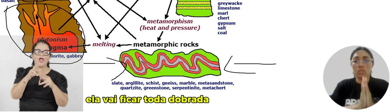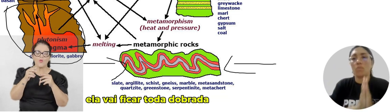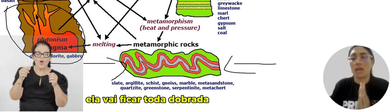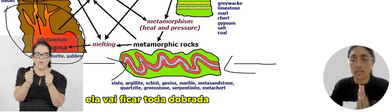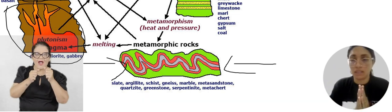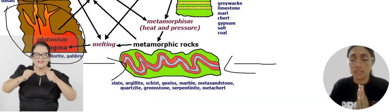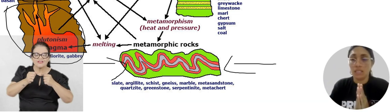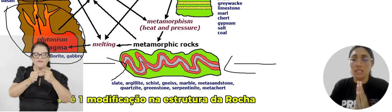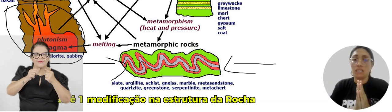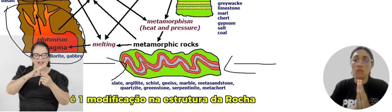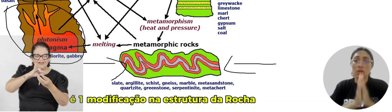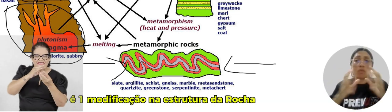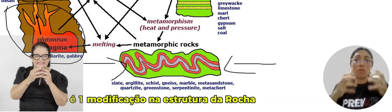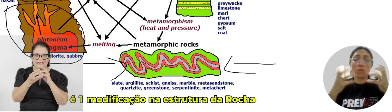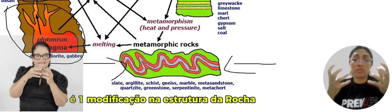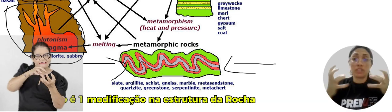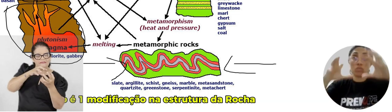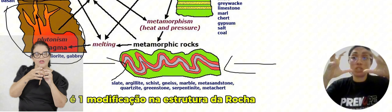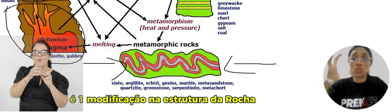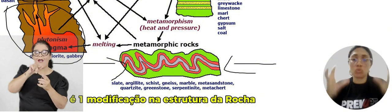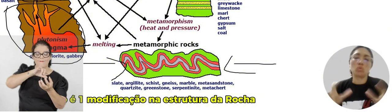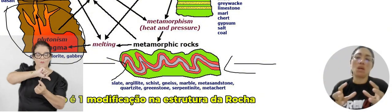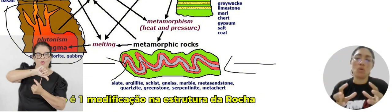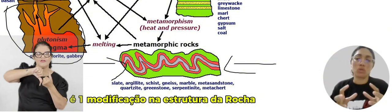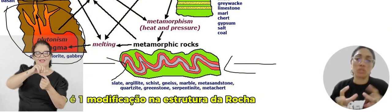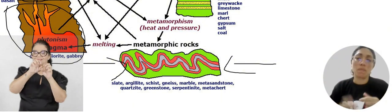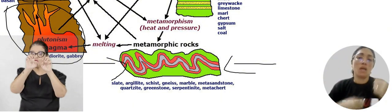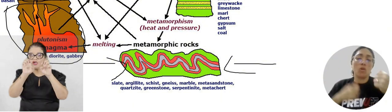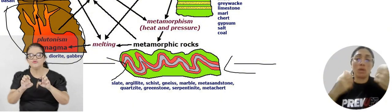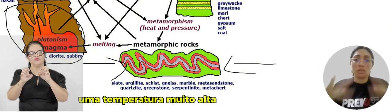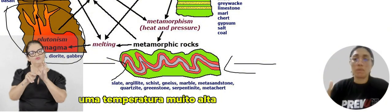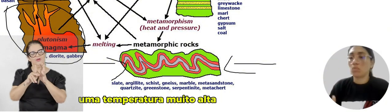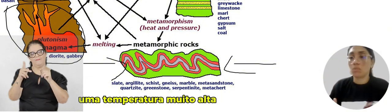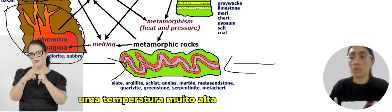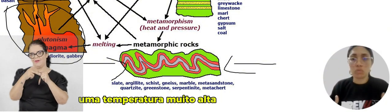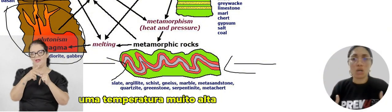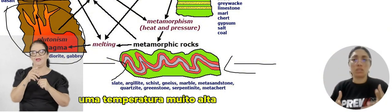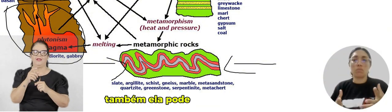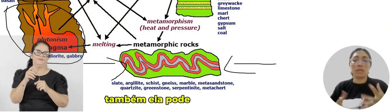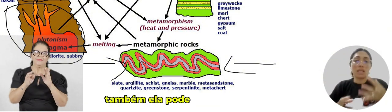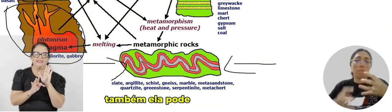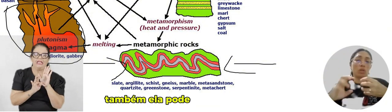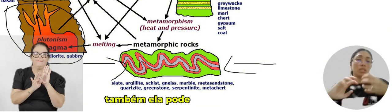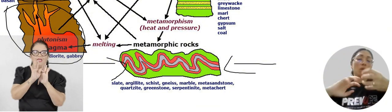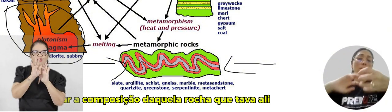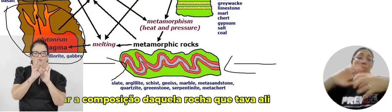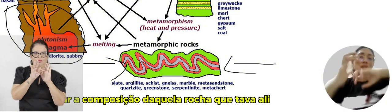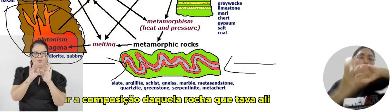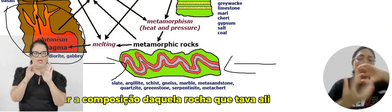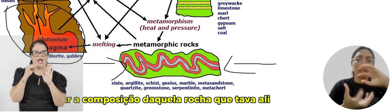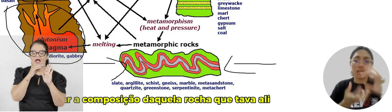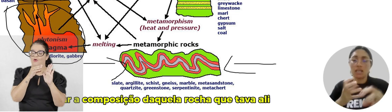toda dobrada. Então, é uma modificação na estrutura da rocha. Uma temperatura muito alta também, ela pode